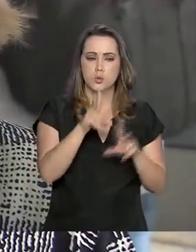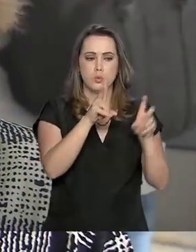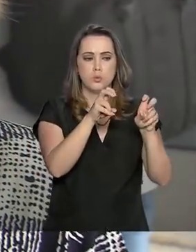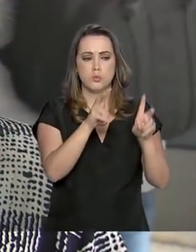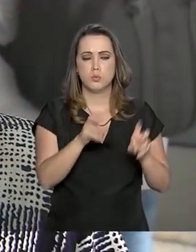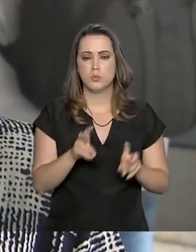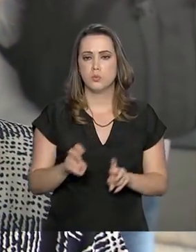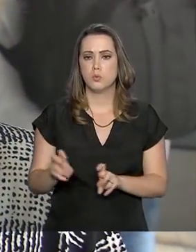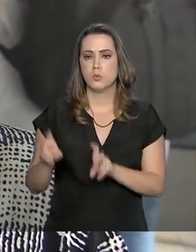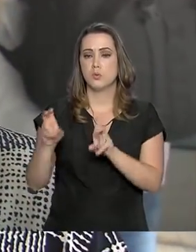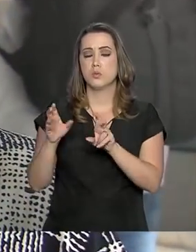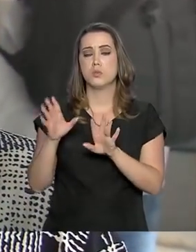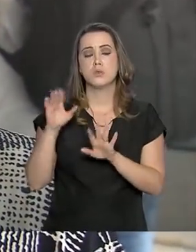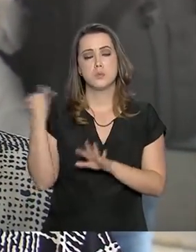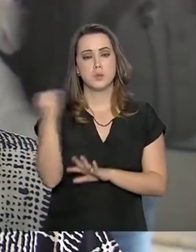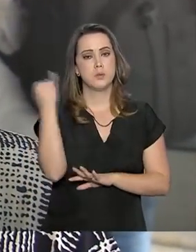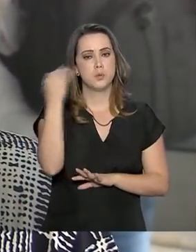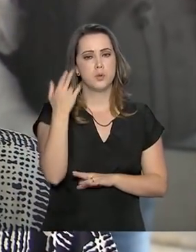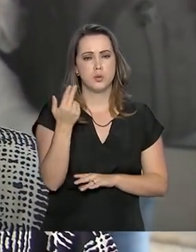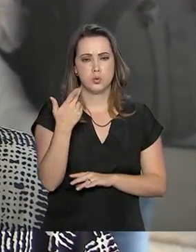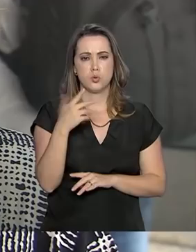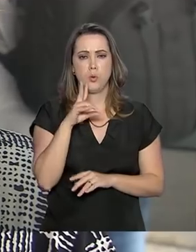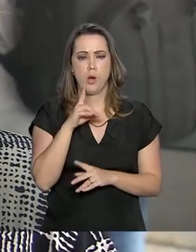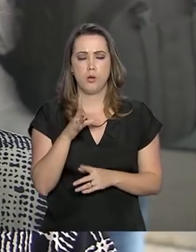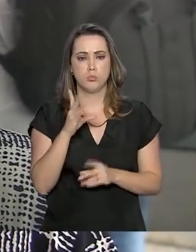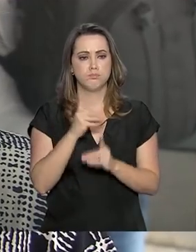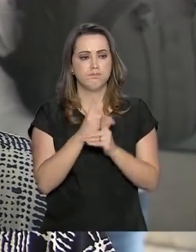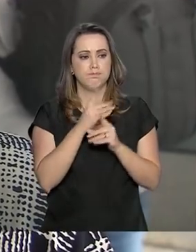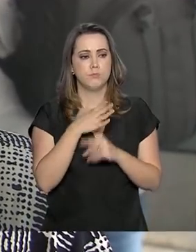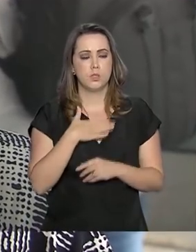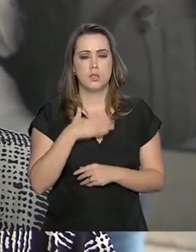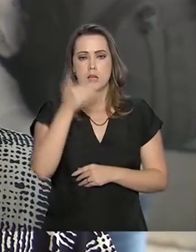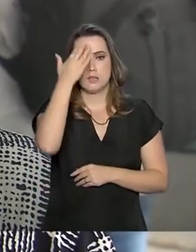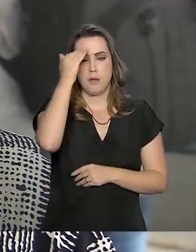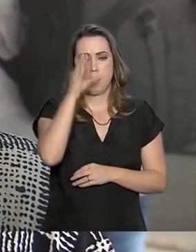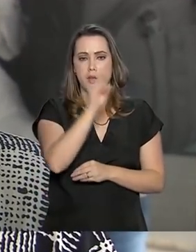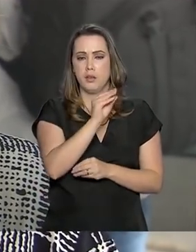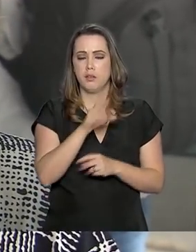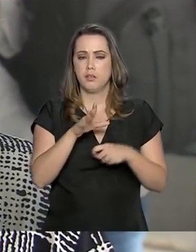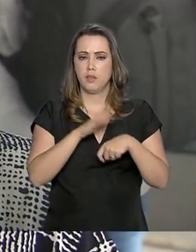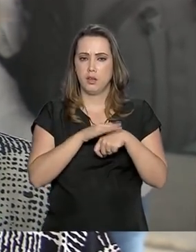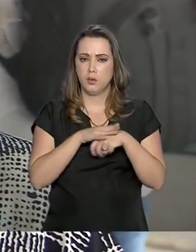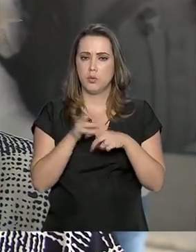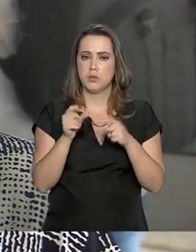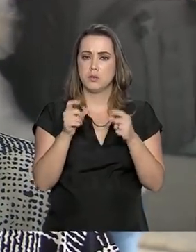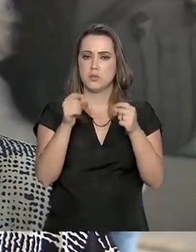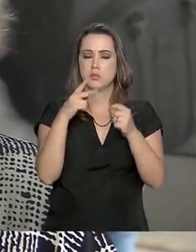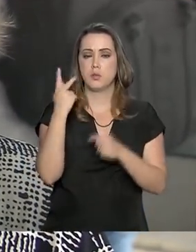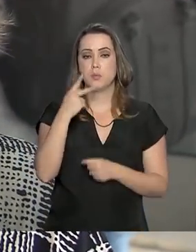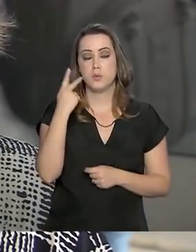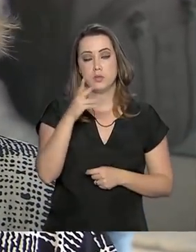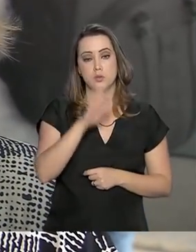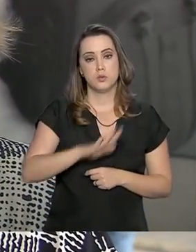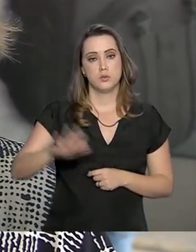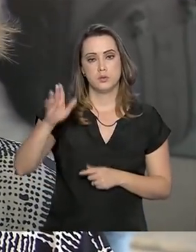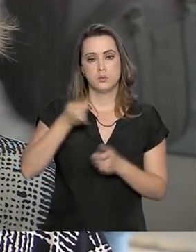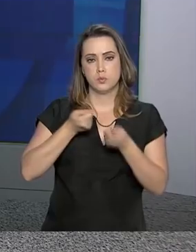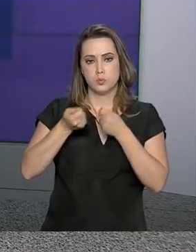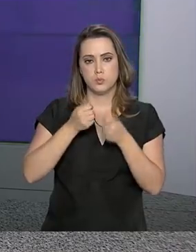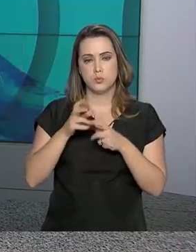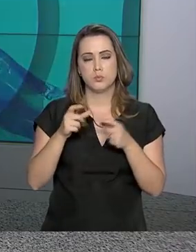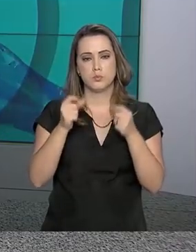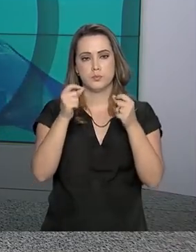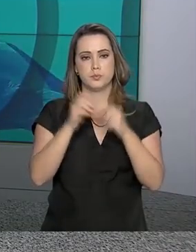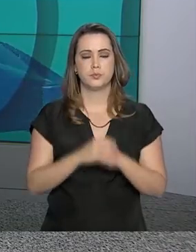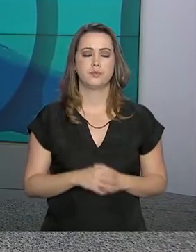que são tão importantes quanto o diagnóstico e tratamento na política nacional de prevenção e controle do câncer.